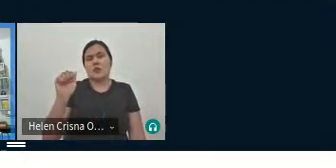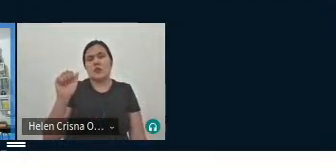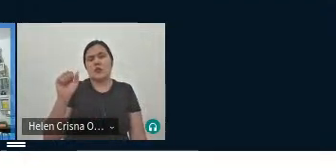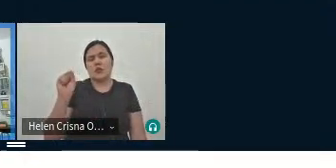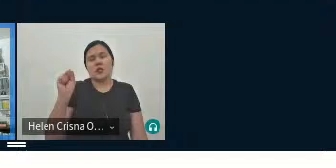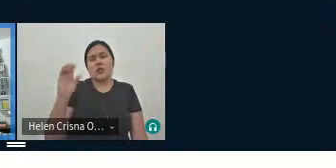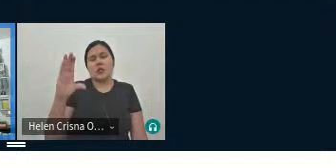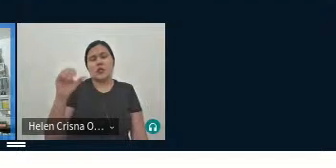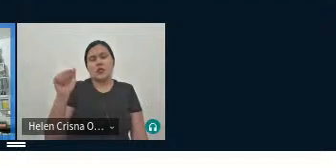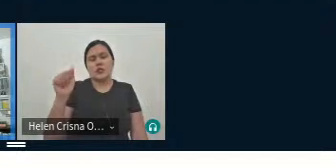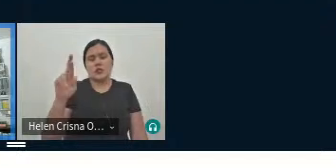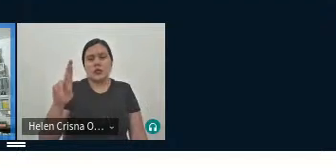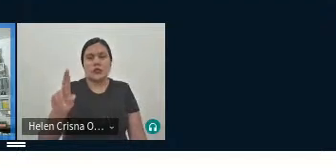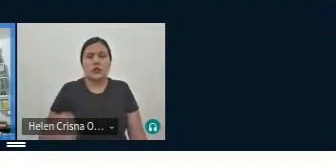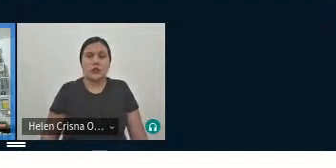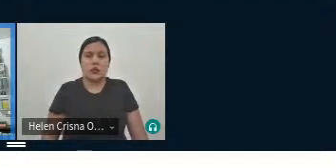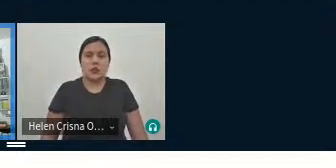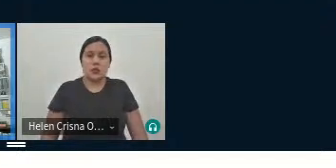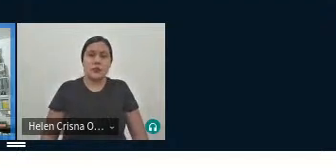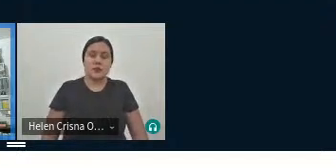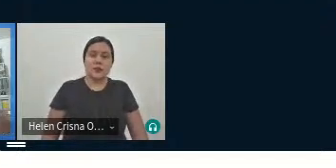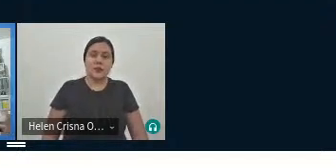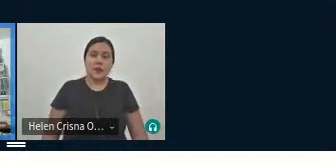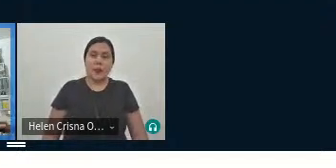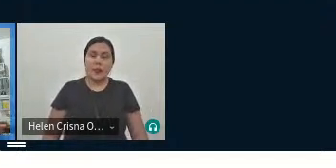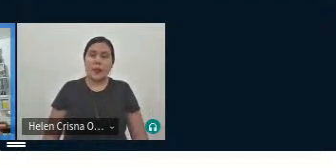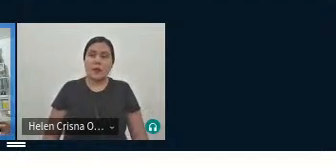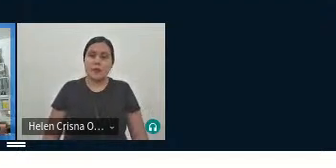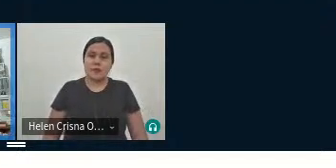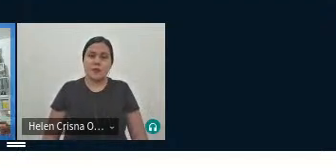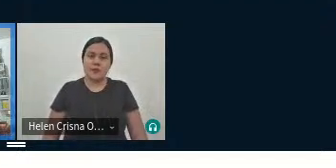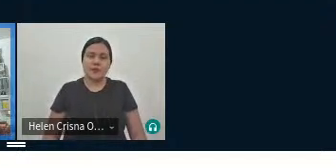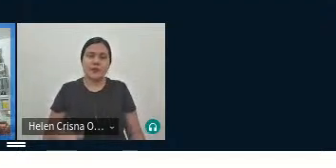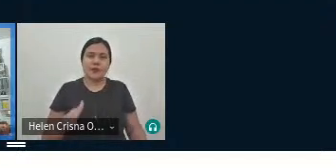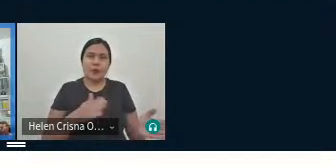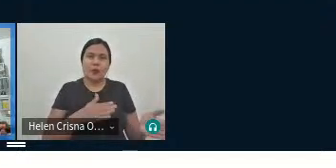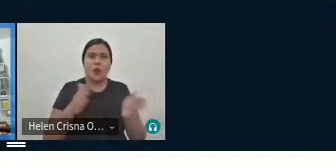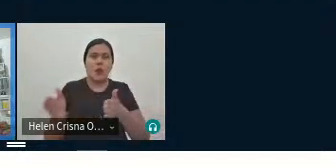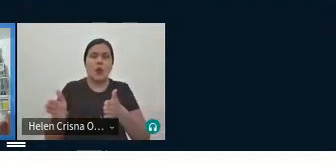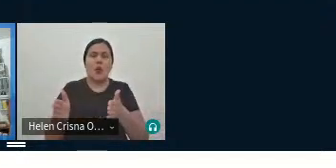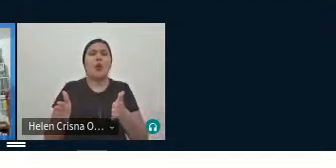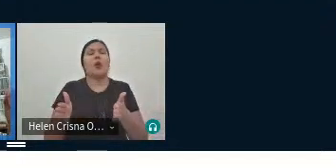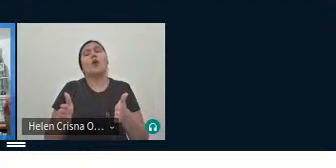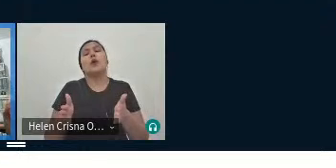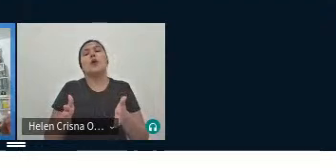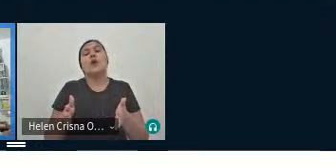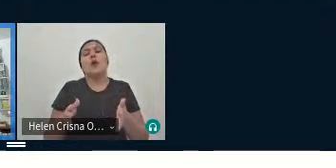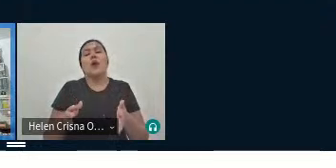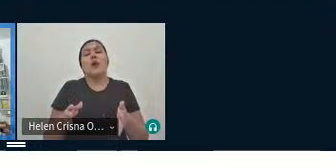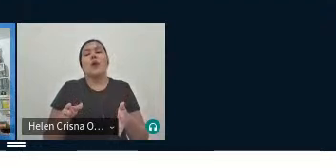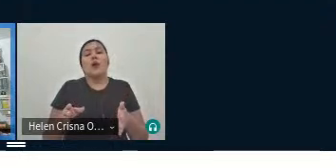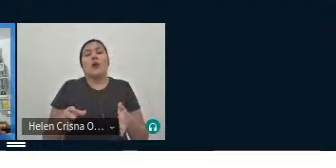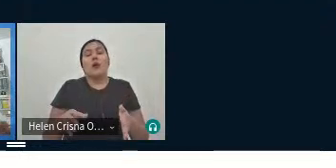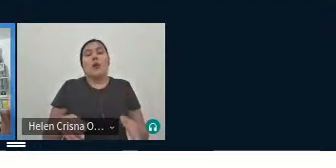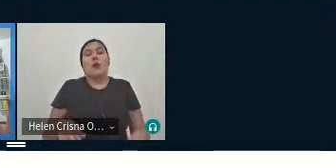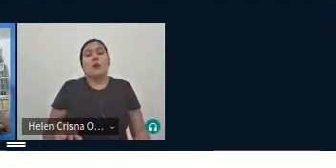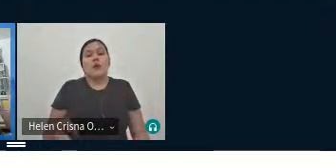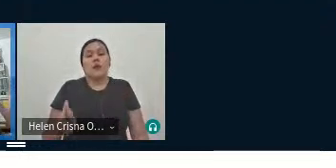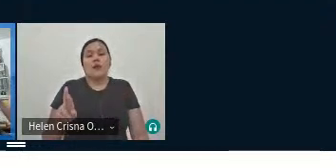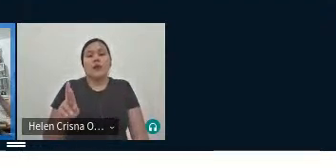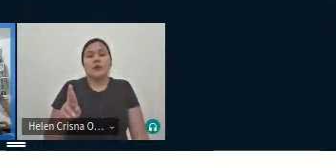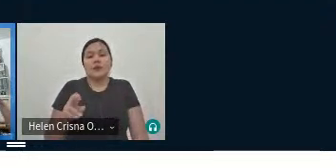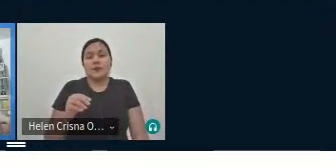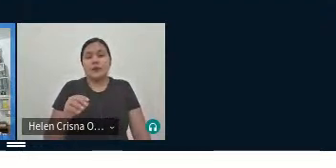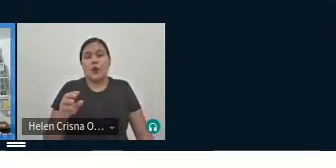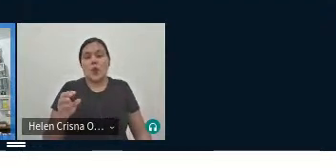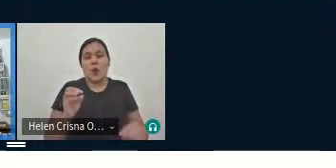generaliza, sempre perpassa por um lado para o outro, assim como o Henry Mechonik vai falar desse